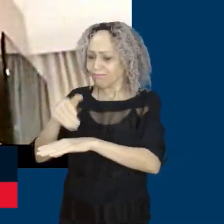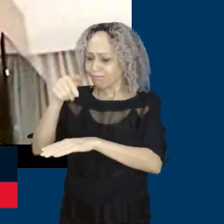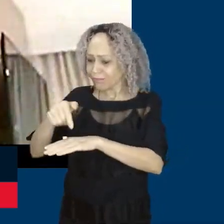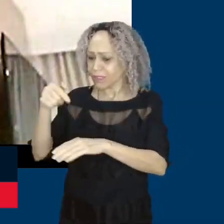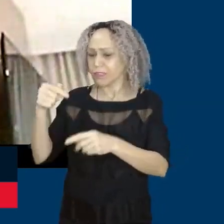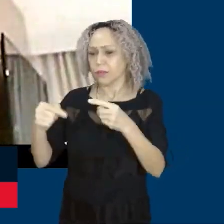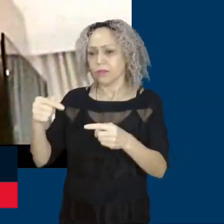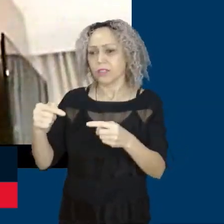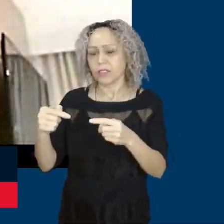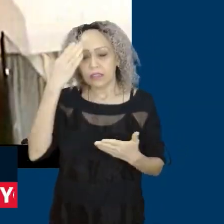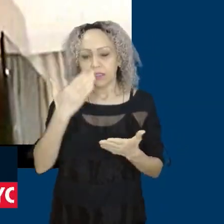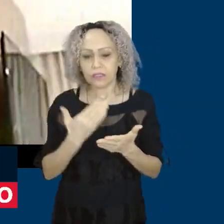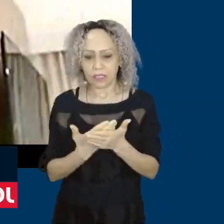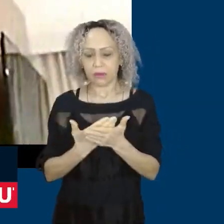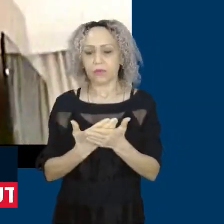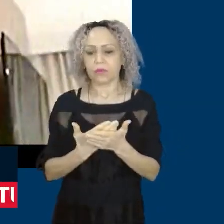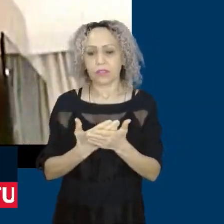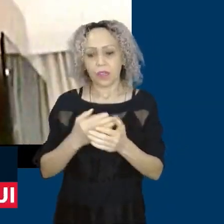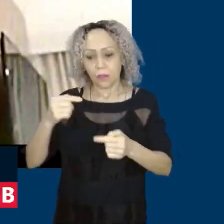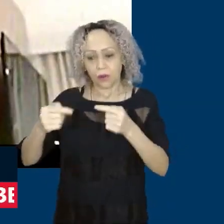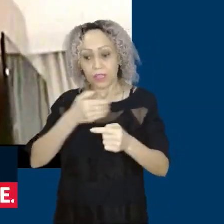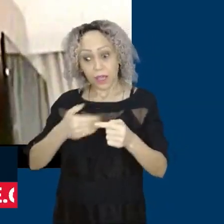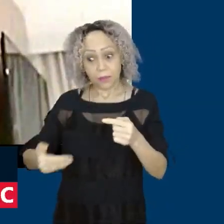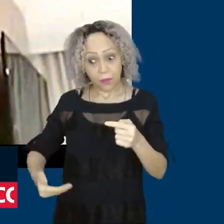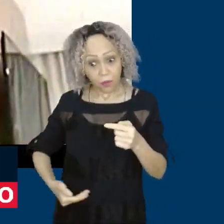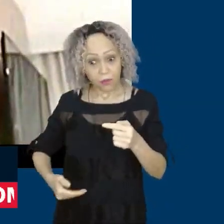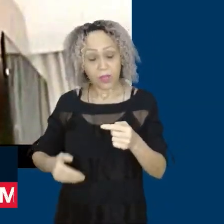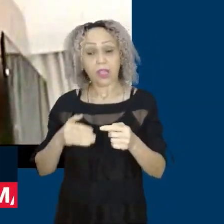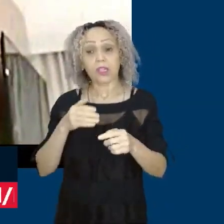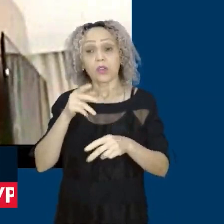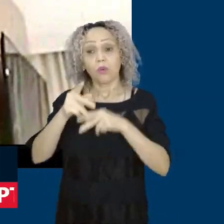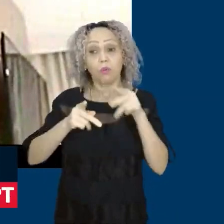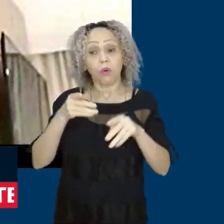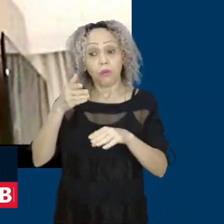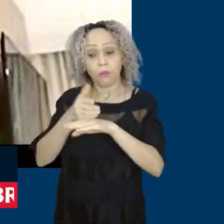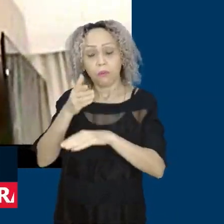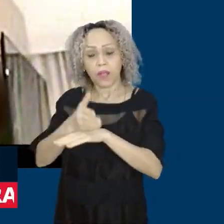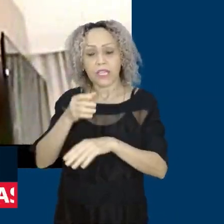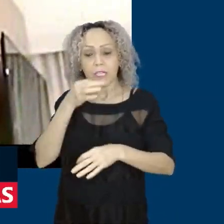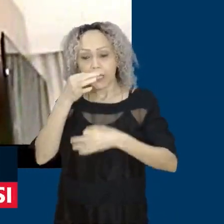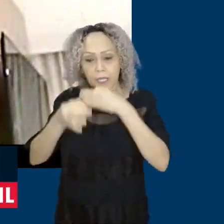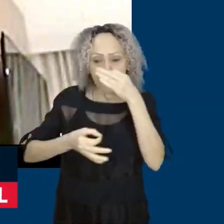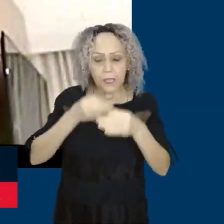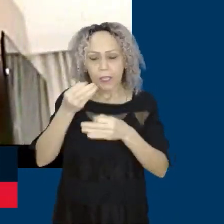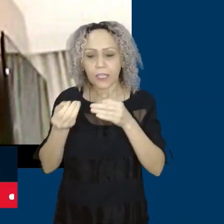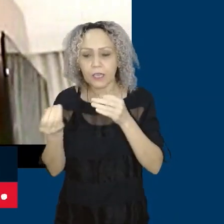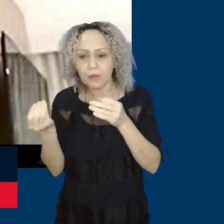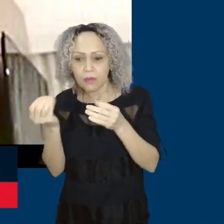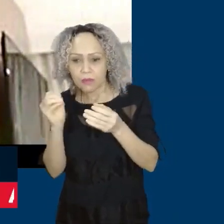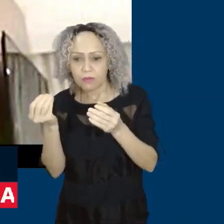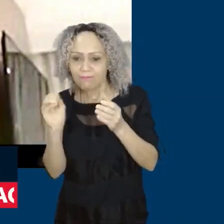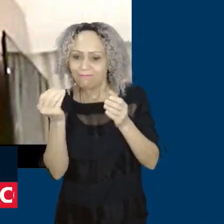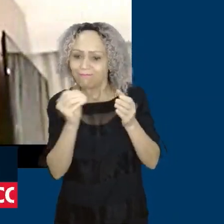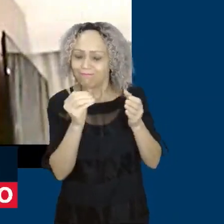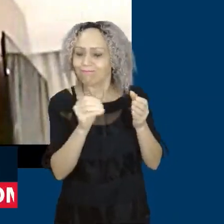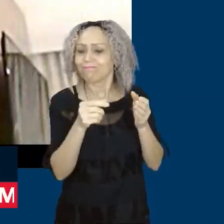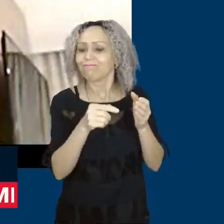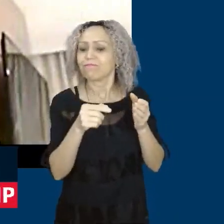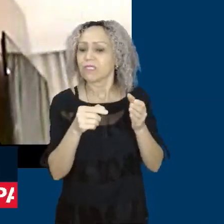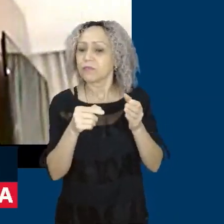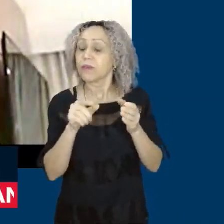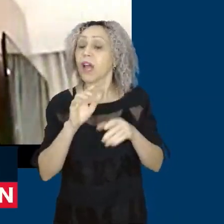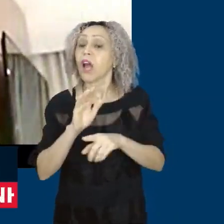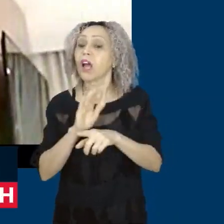apontar novas diretrizes, e que essa participação popular também, para além de contribuir na melhoria das condições de vida do povo,